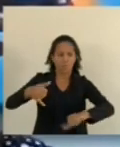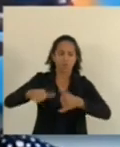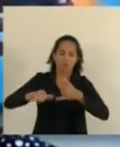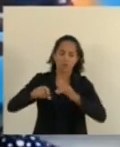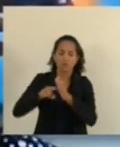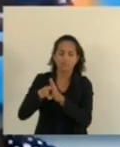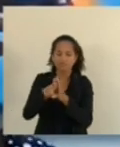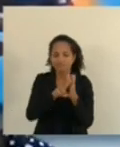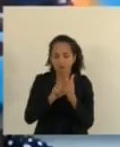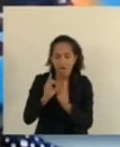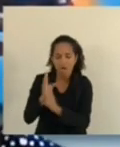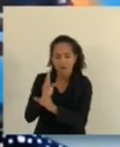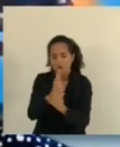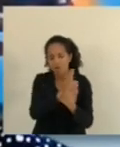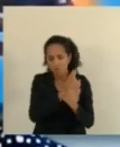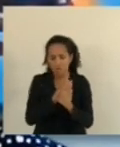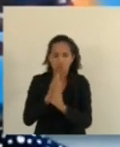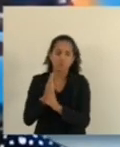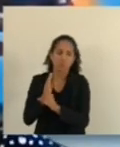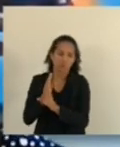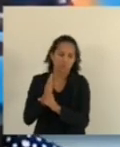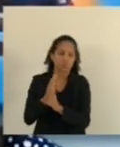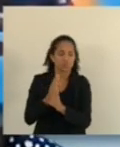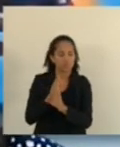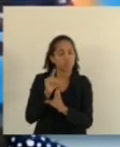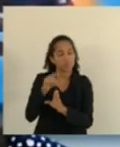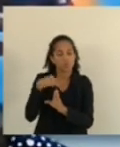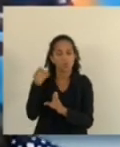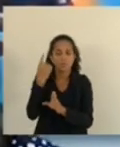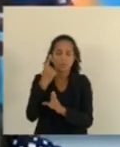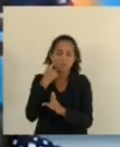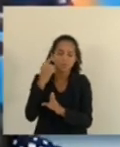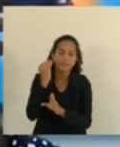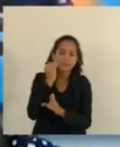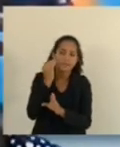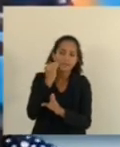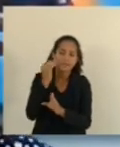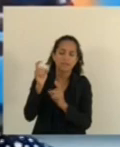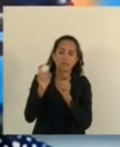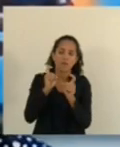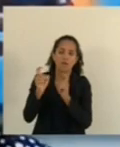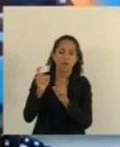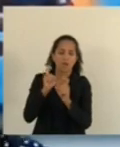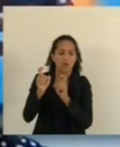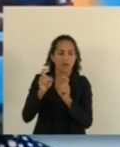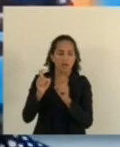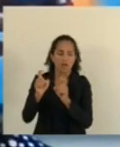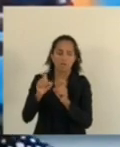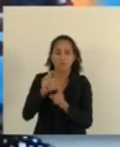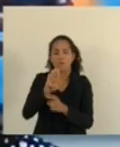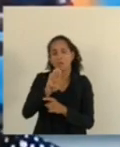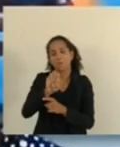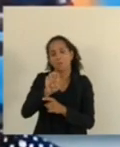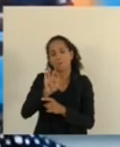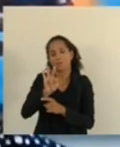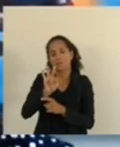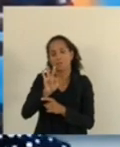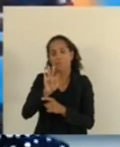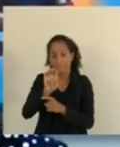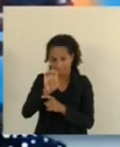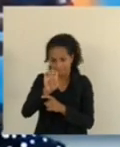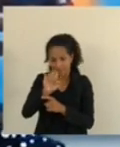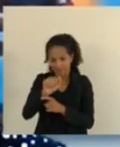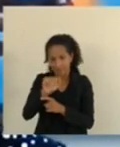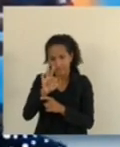caso e tantos outros. e nós estamos buscando uma reunião com Beatriz, que é uma acadêmica